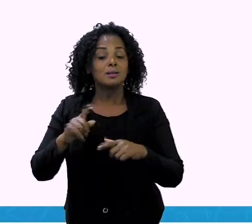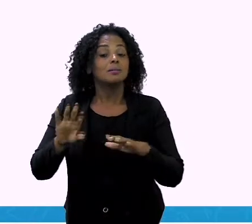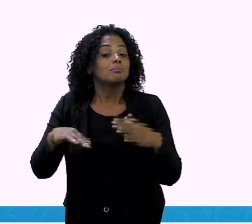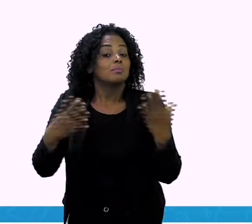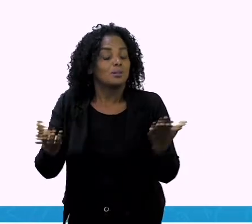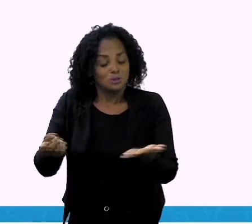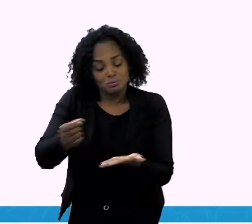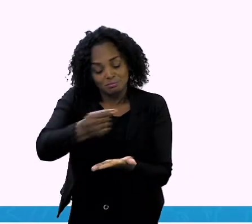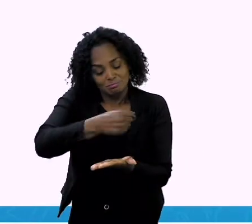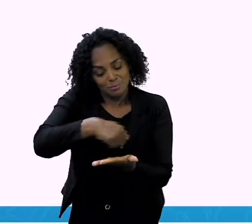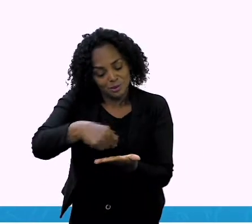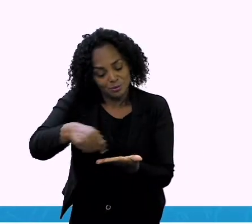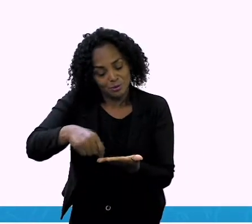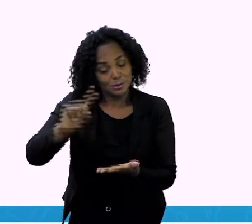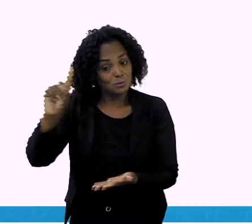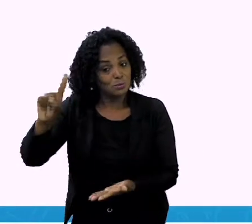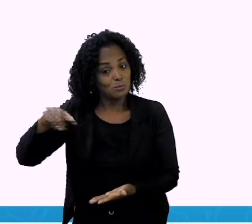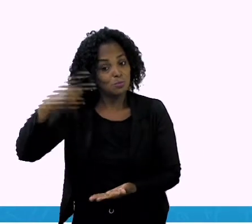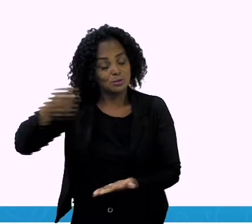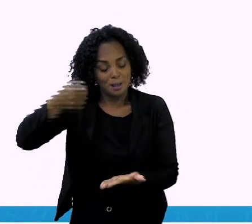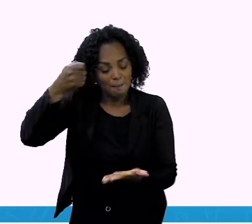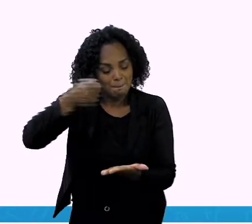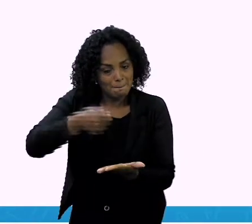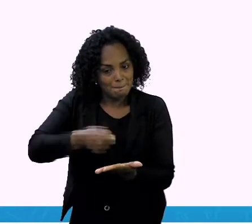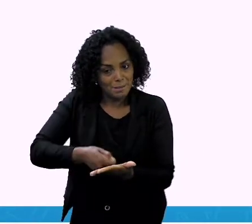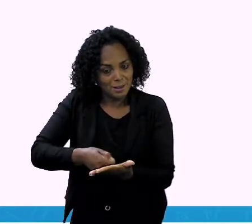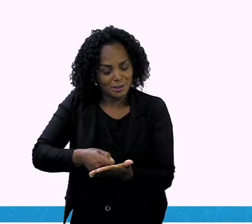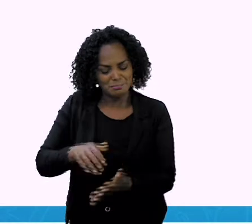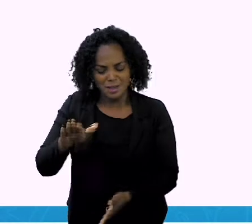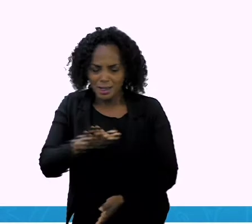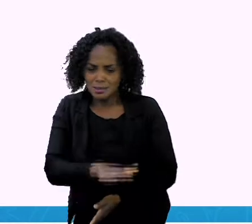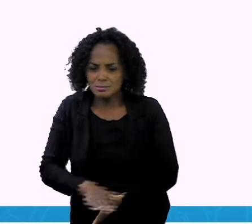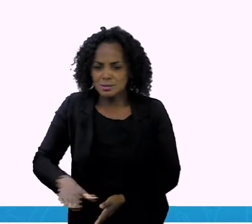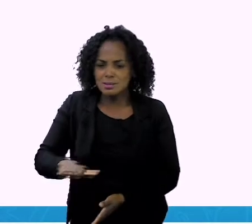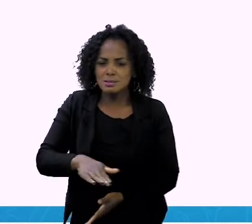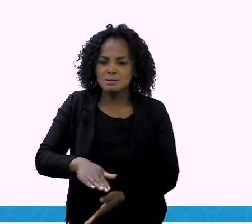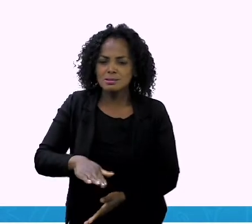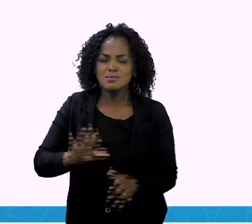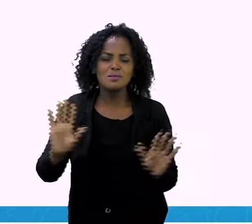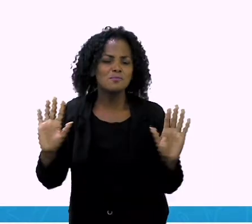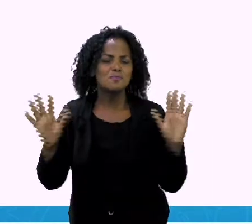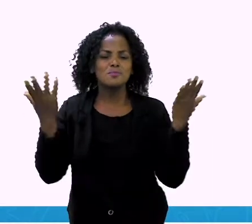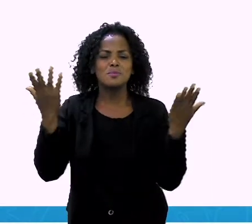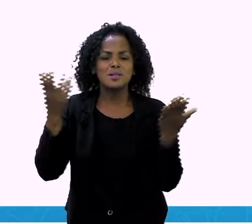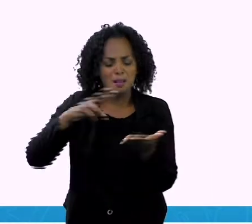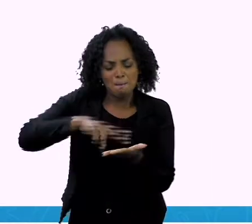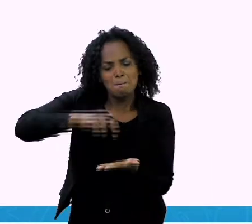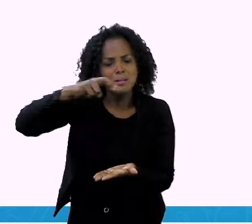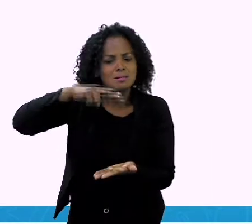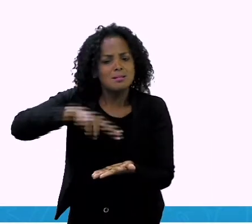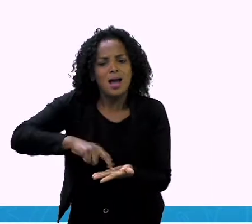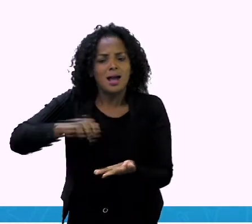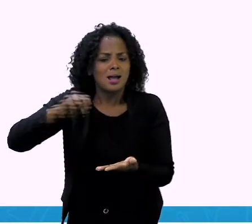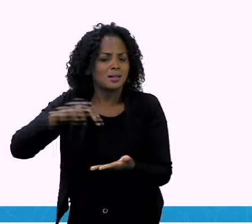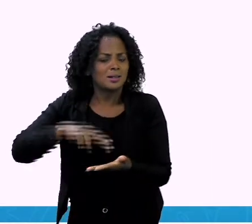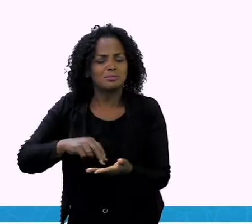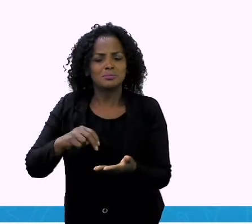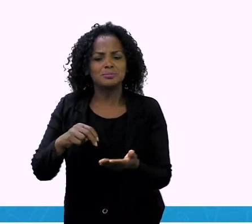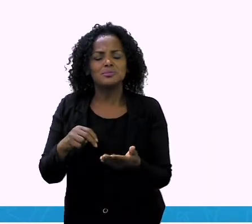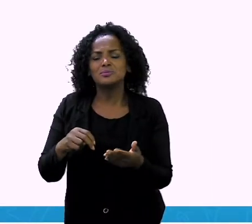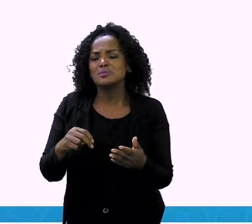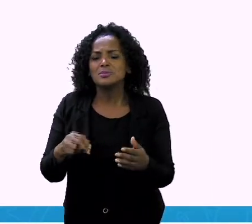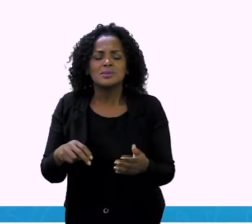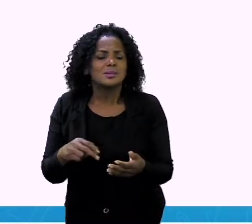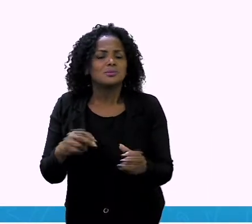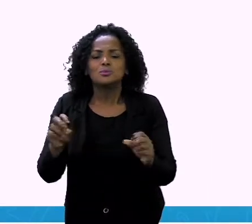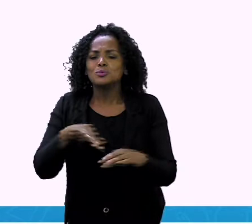e no outro dia paga. Os meninos fizeram uma festa, deram pique-pique para Dona